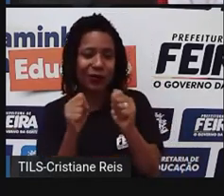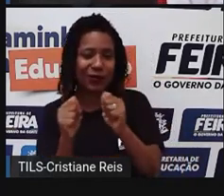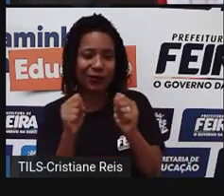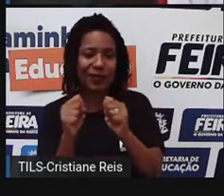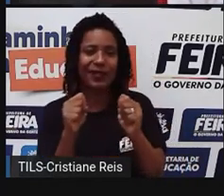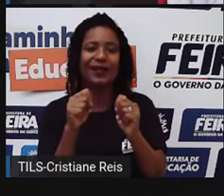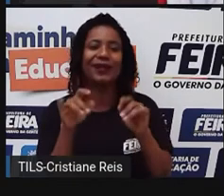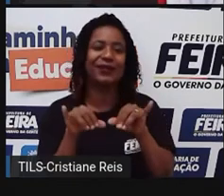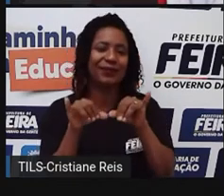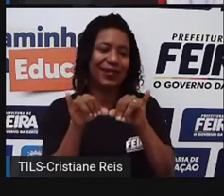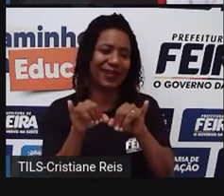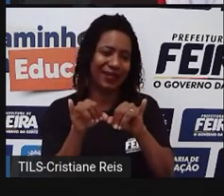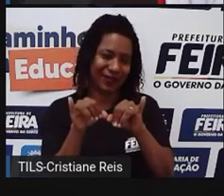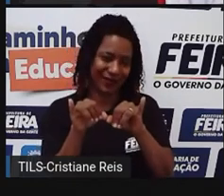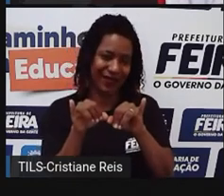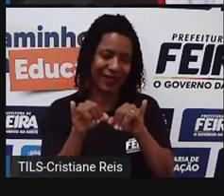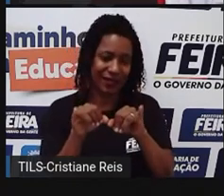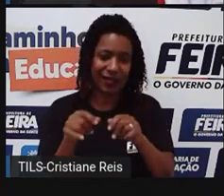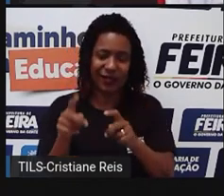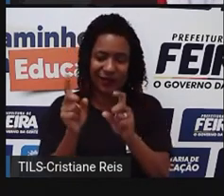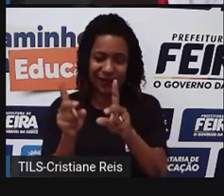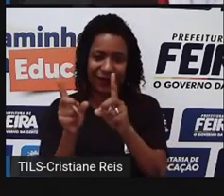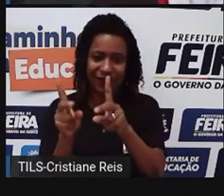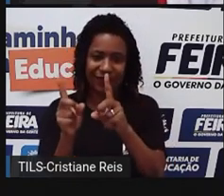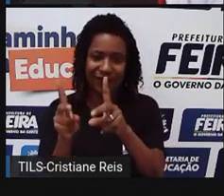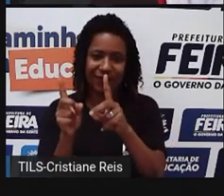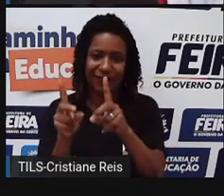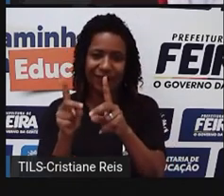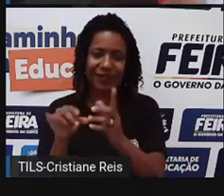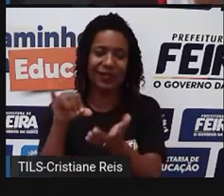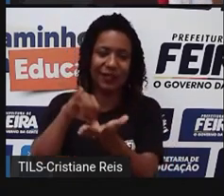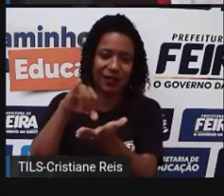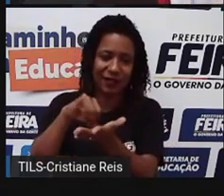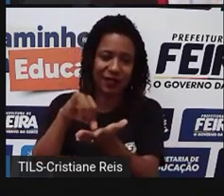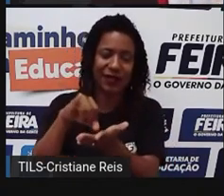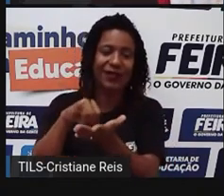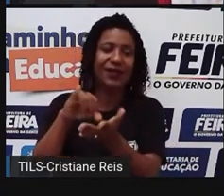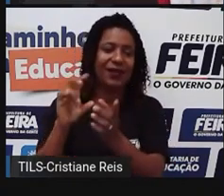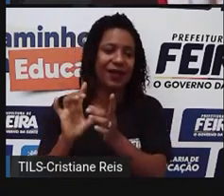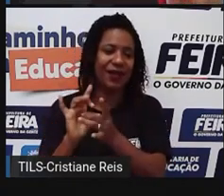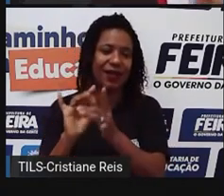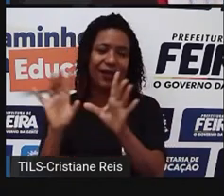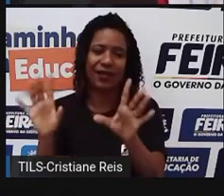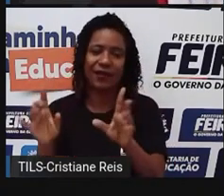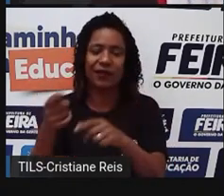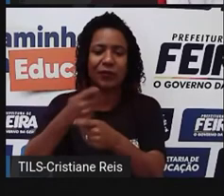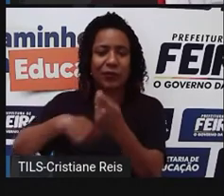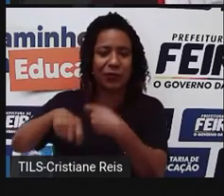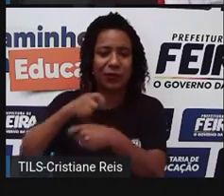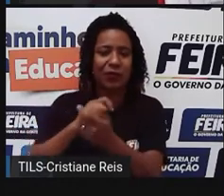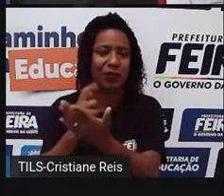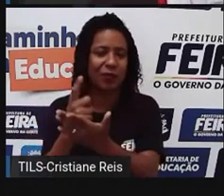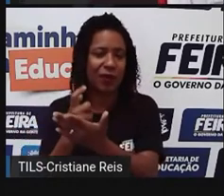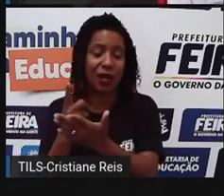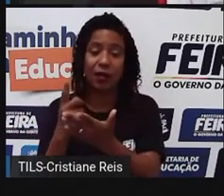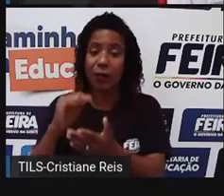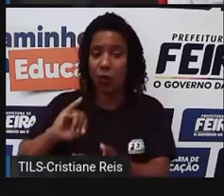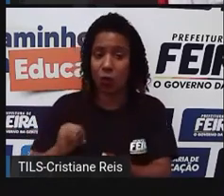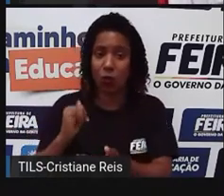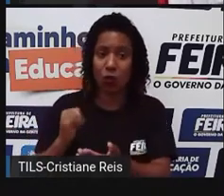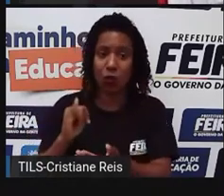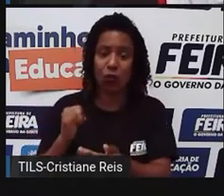na realidade é a economia dos países capitalistas, né, onde tem a livre concorrência, tem a questão do lucro e tudo. Então,